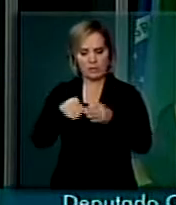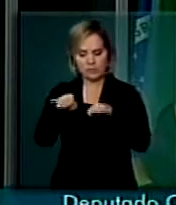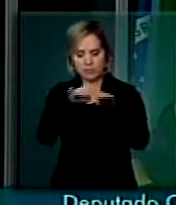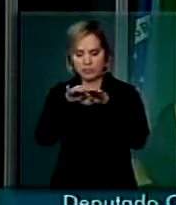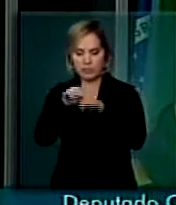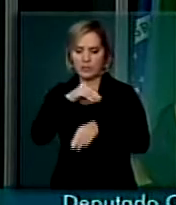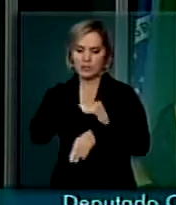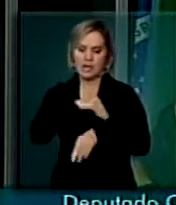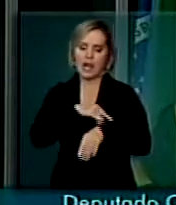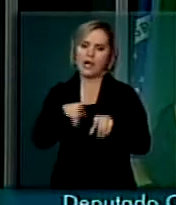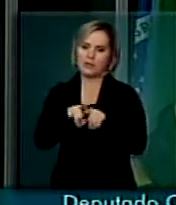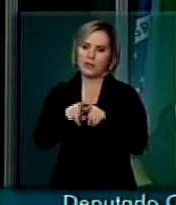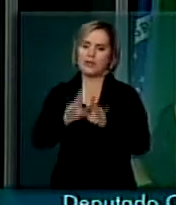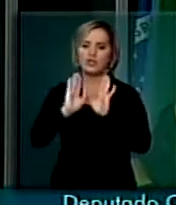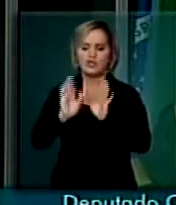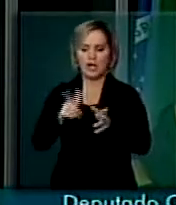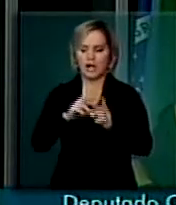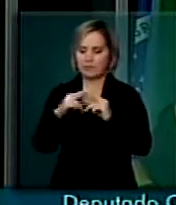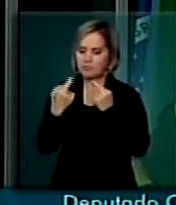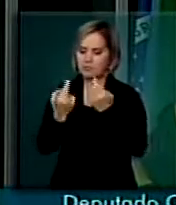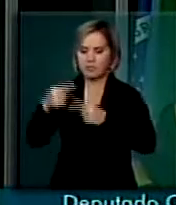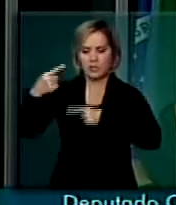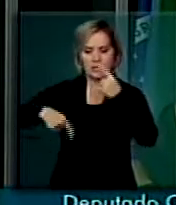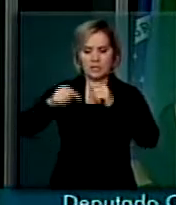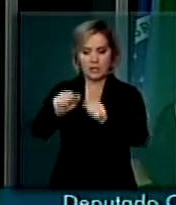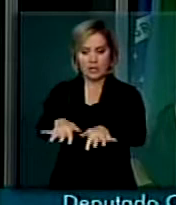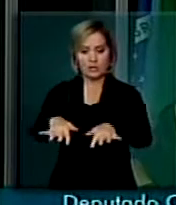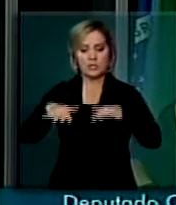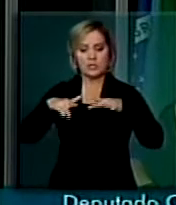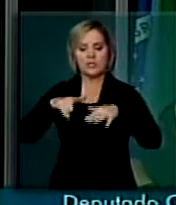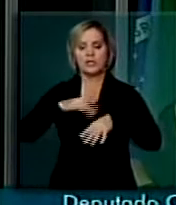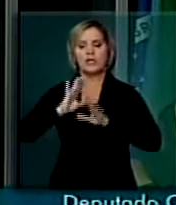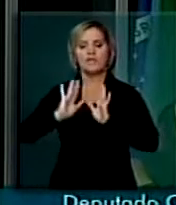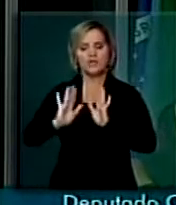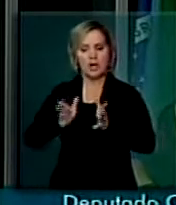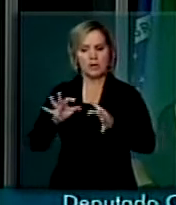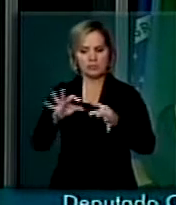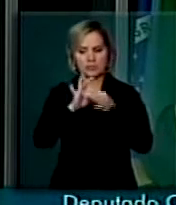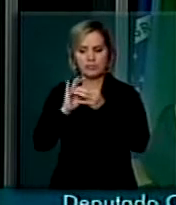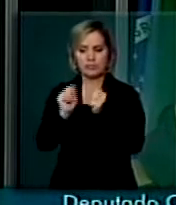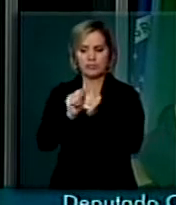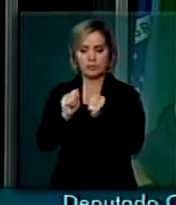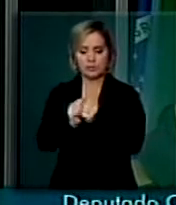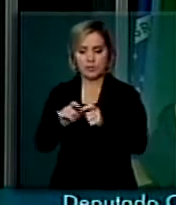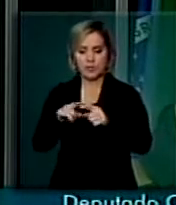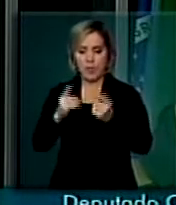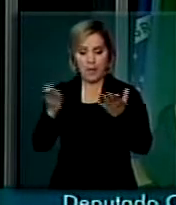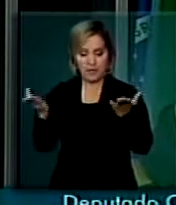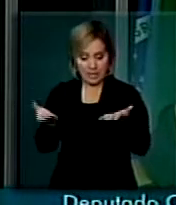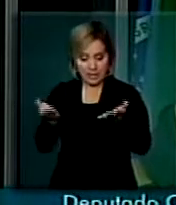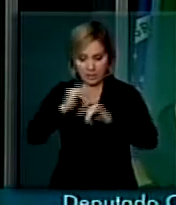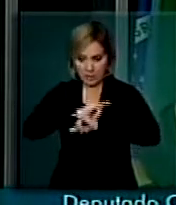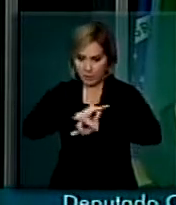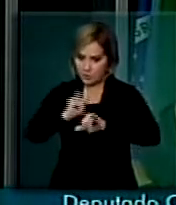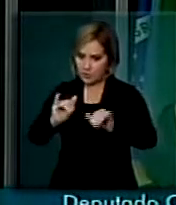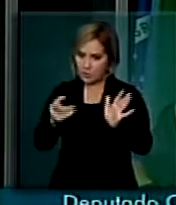públicas e marchas populares, houve um consenso nacional da produção dessa matéria. E essa notícia não pode,